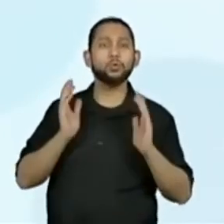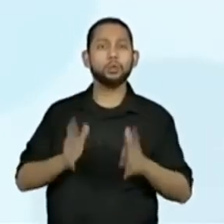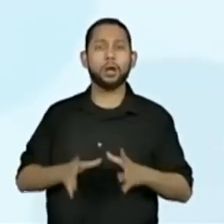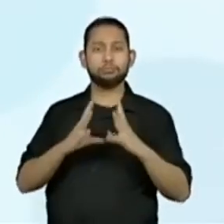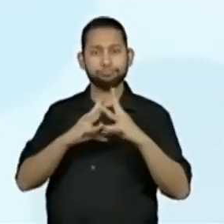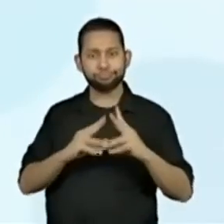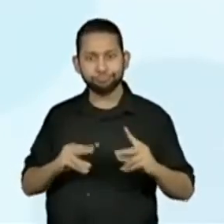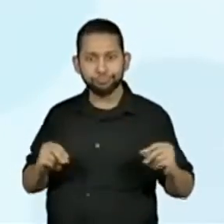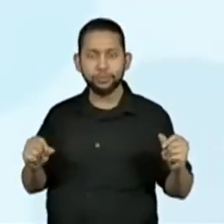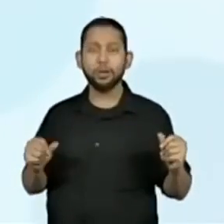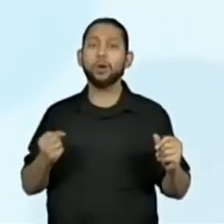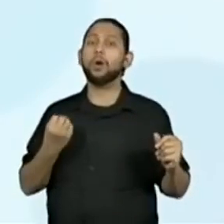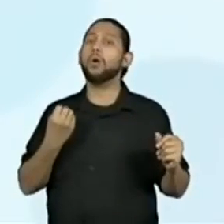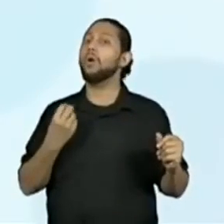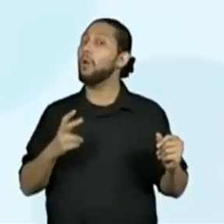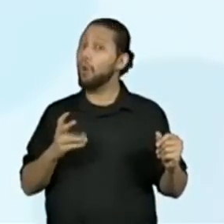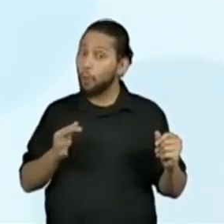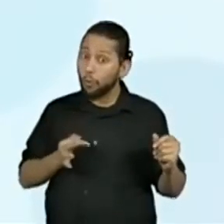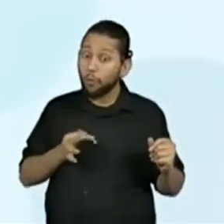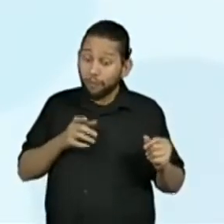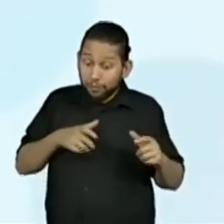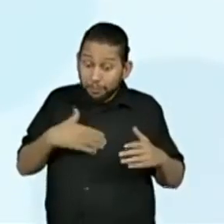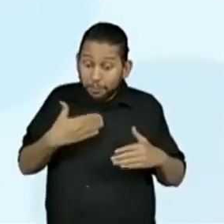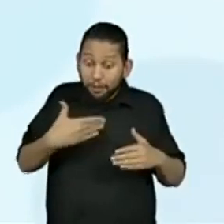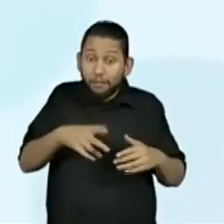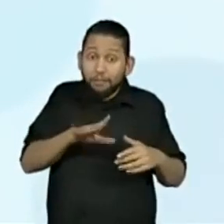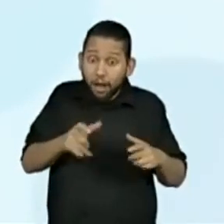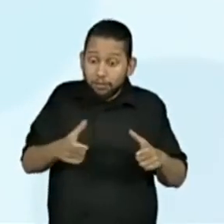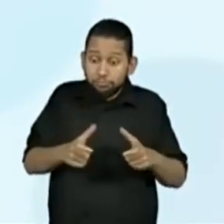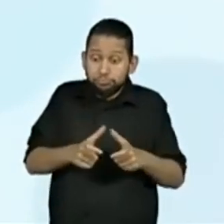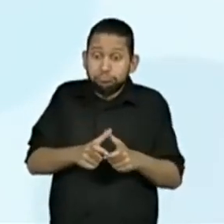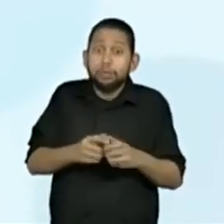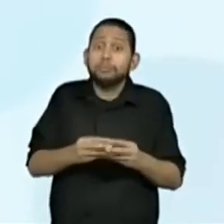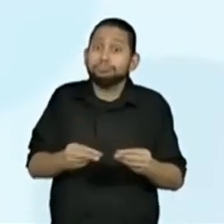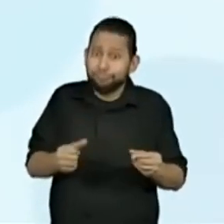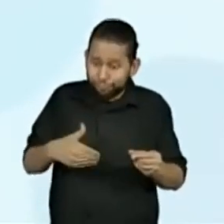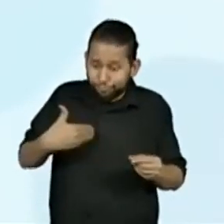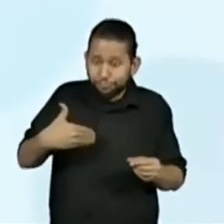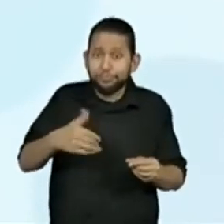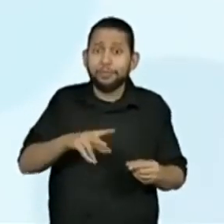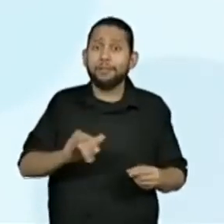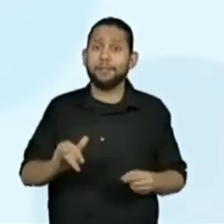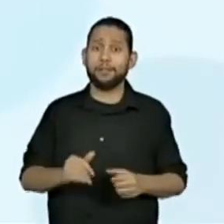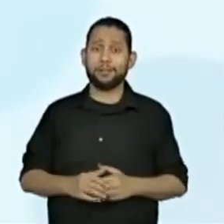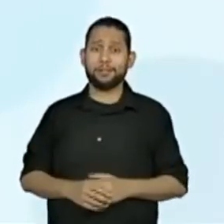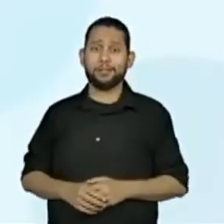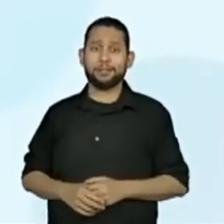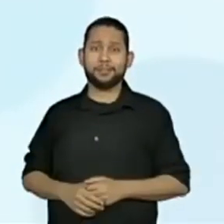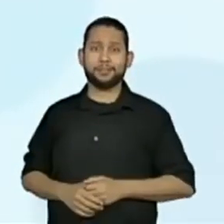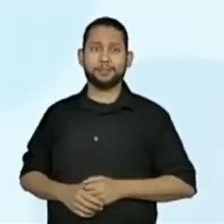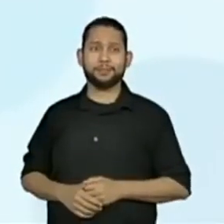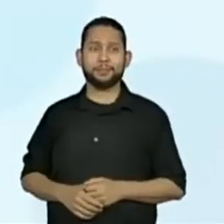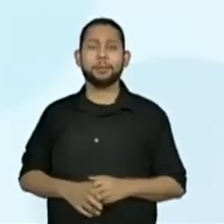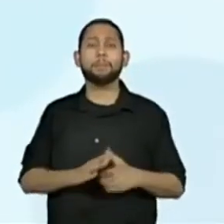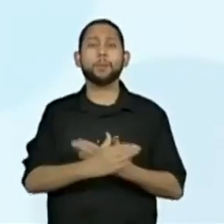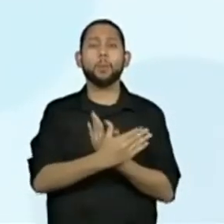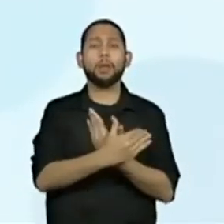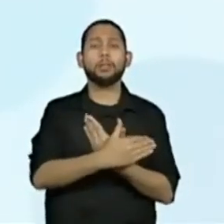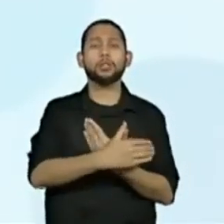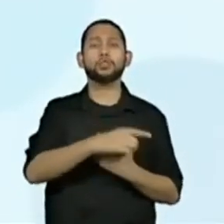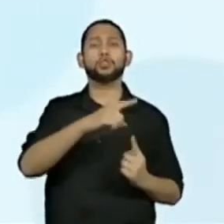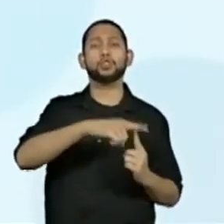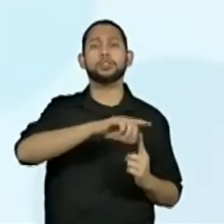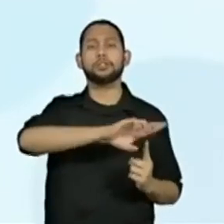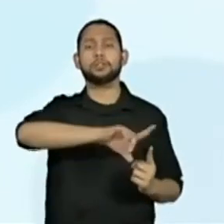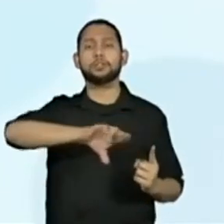ou ameaçadas de extinção, muitas espécies. Legal. Então, vamos continuar.